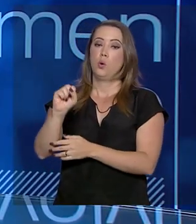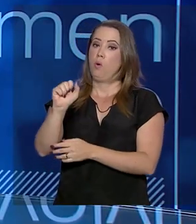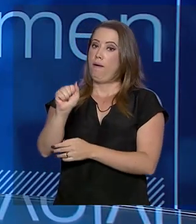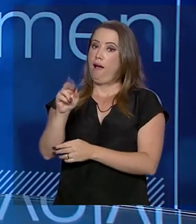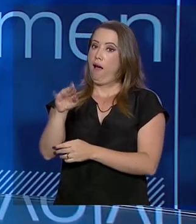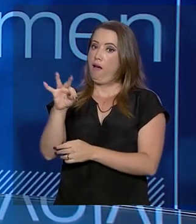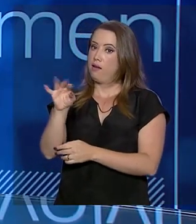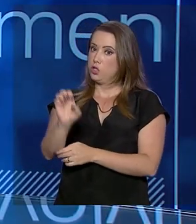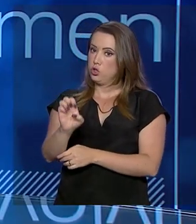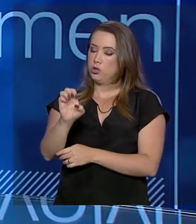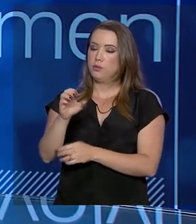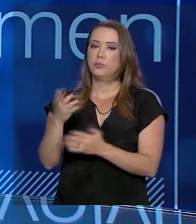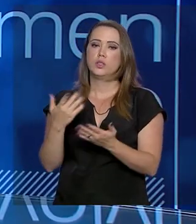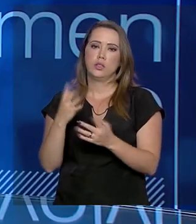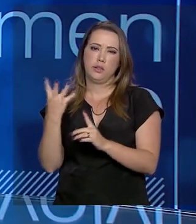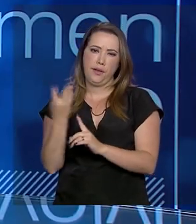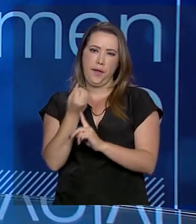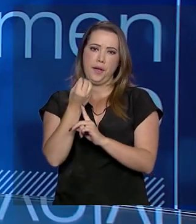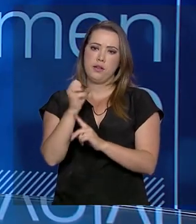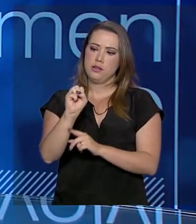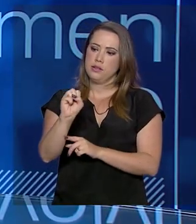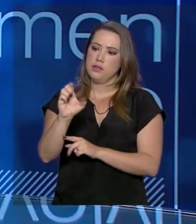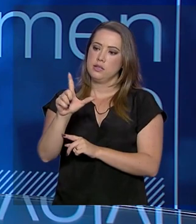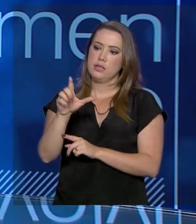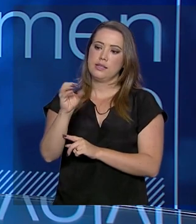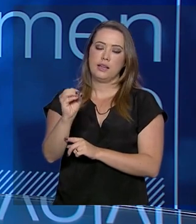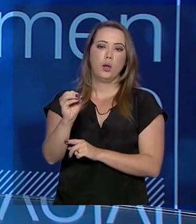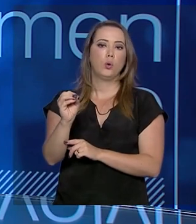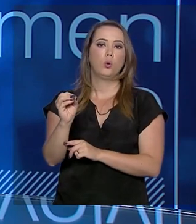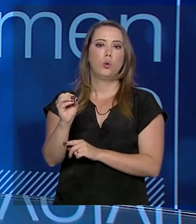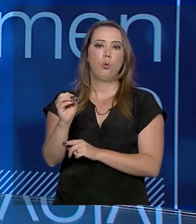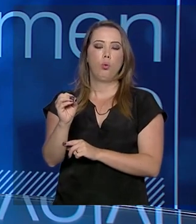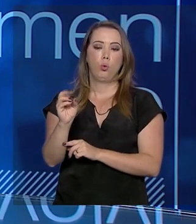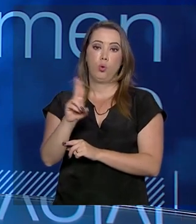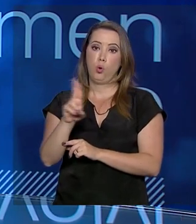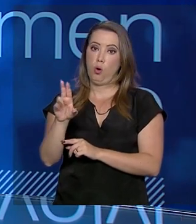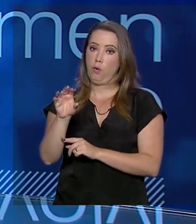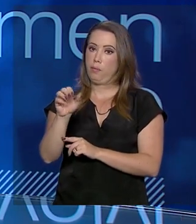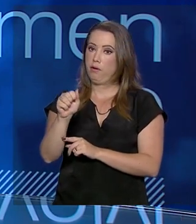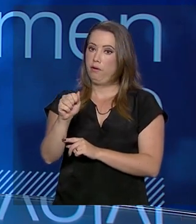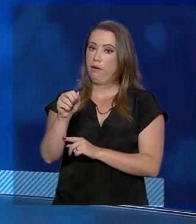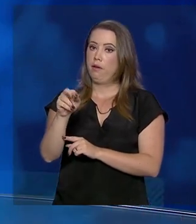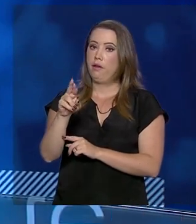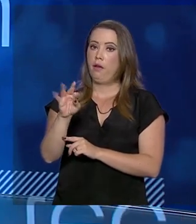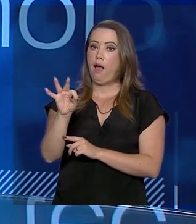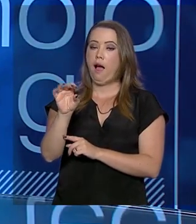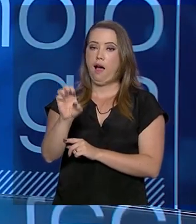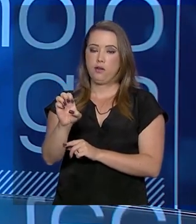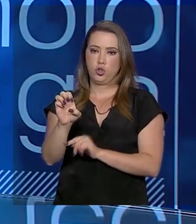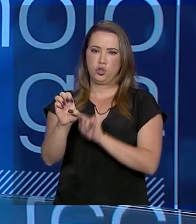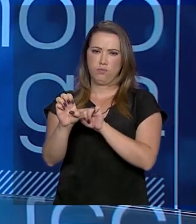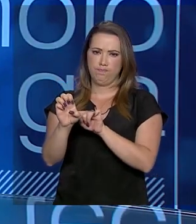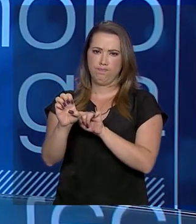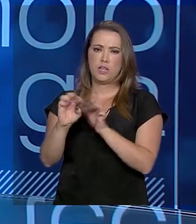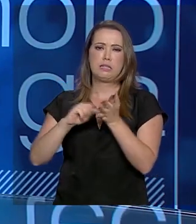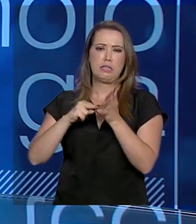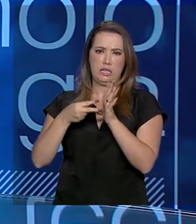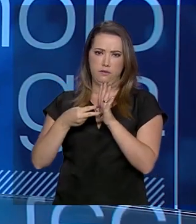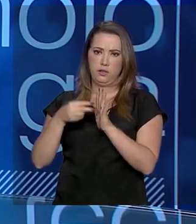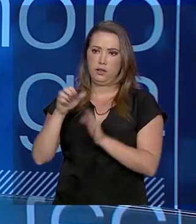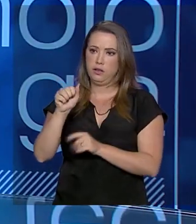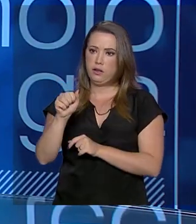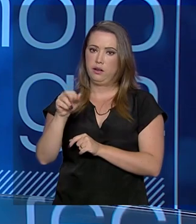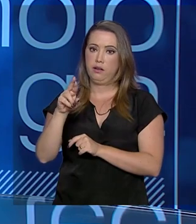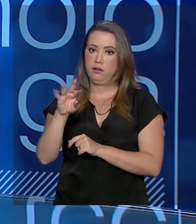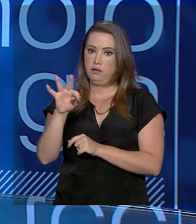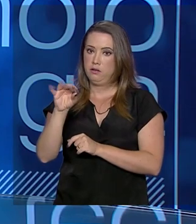selo arte, que na verdade é arte de artesanal, esse produtor terá a possibilidade de não só vender esse produto